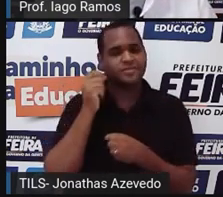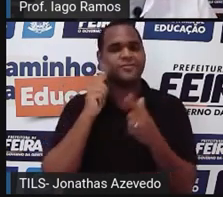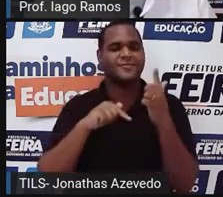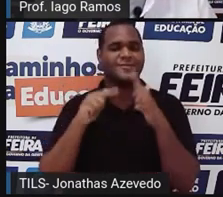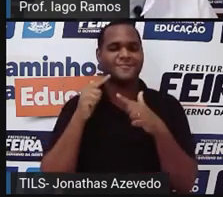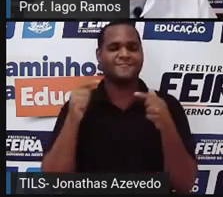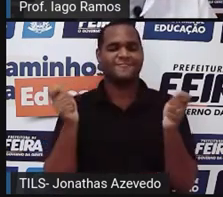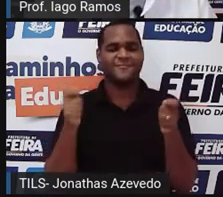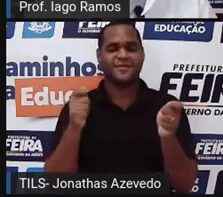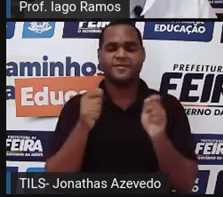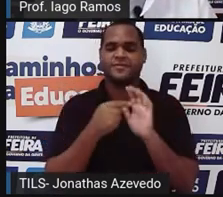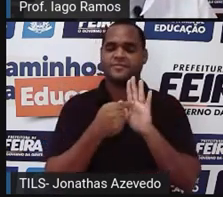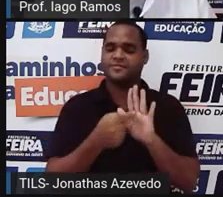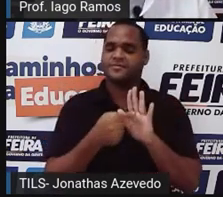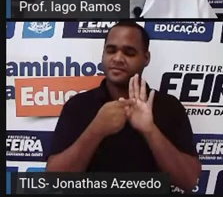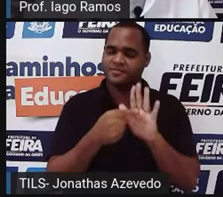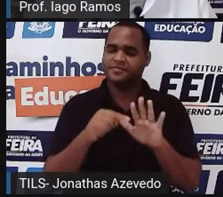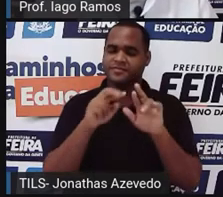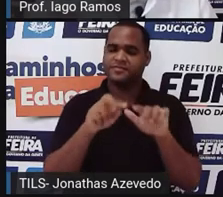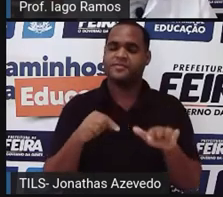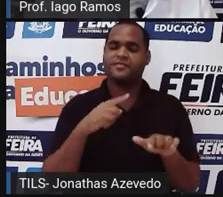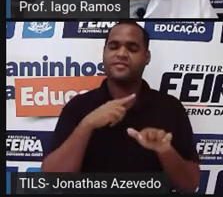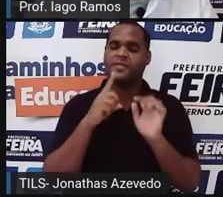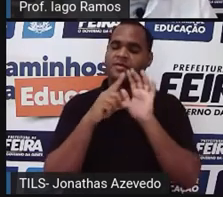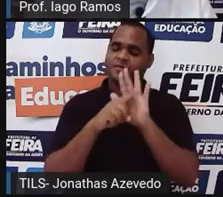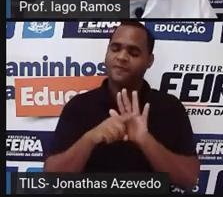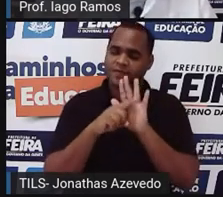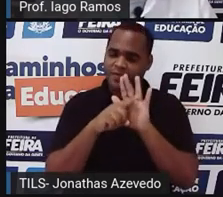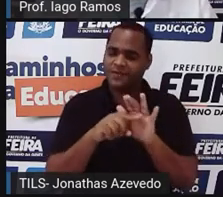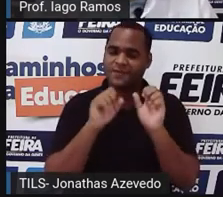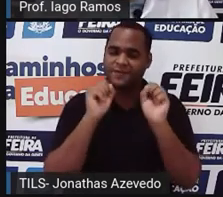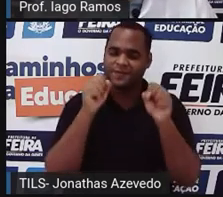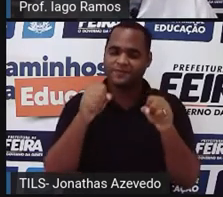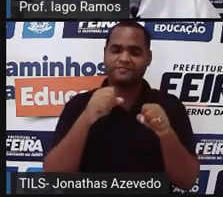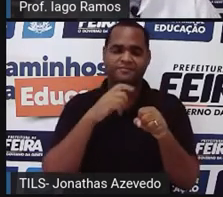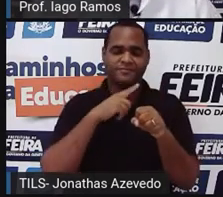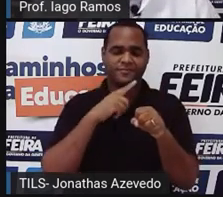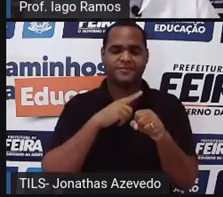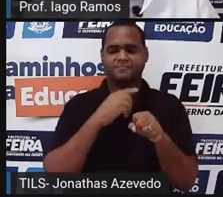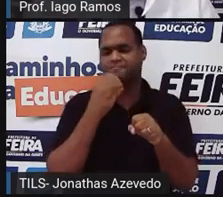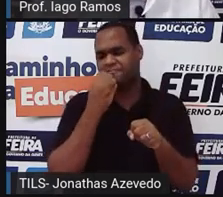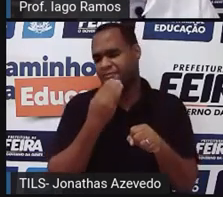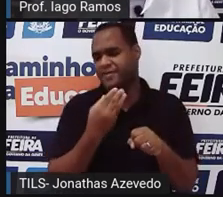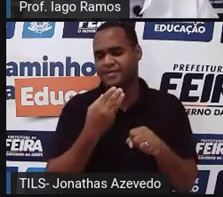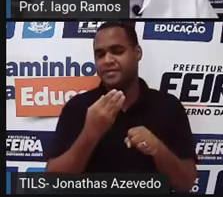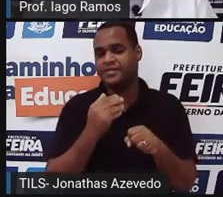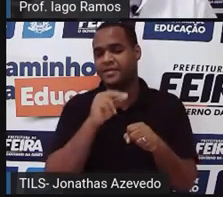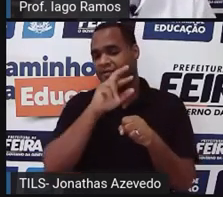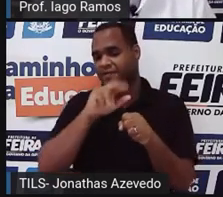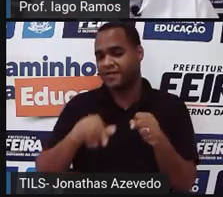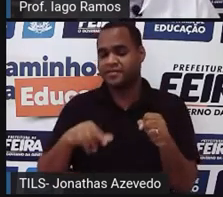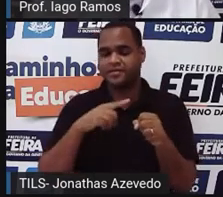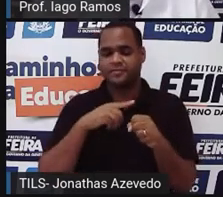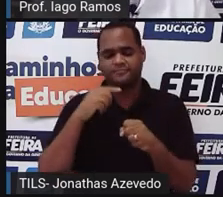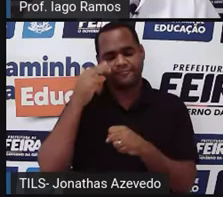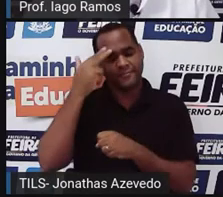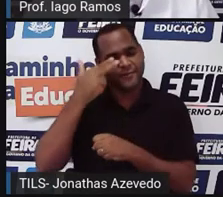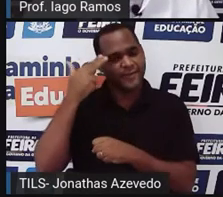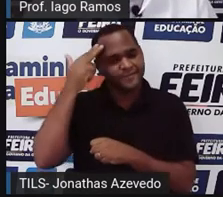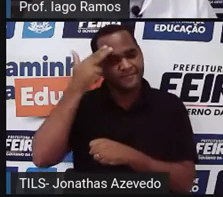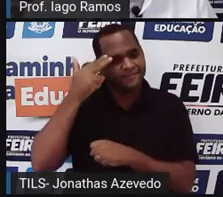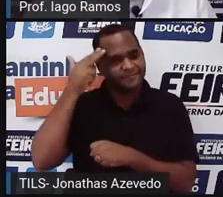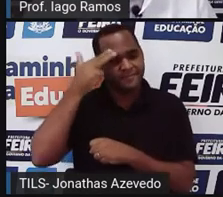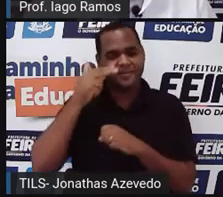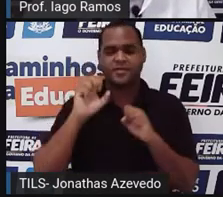possa também inspirar você a querer conquistar tudo aquilo que você sonha, né,